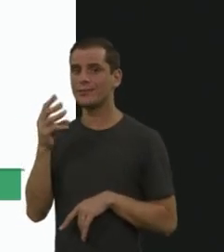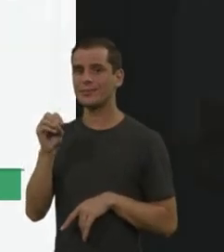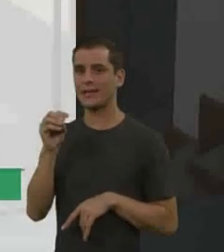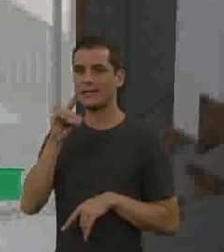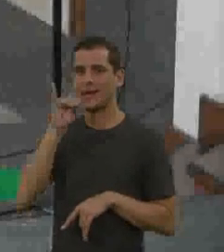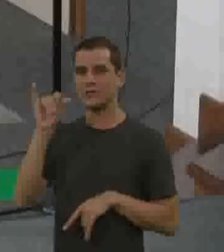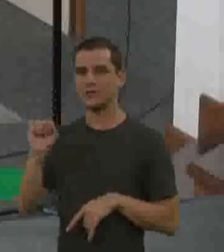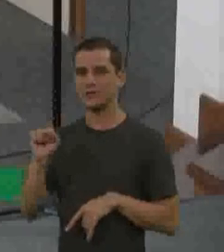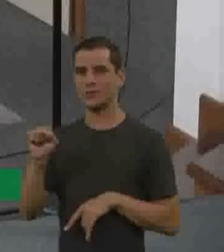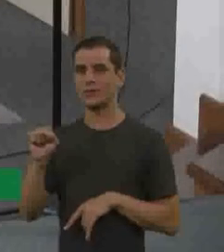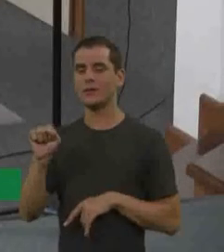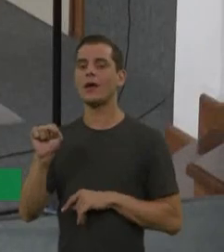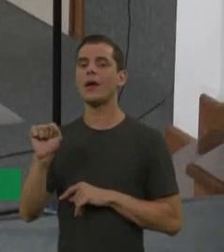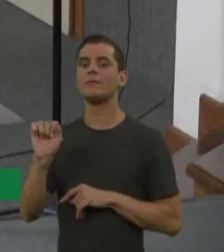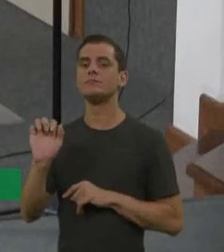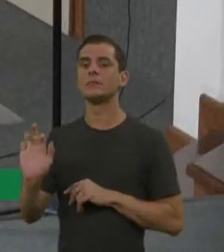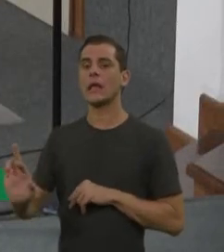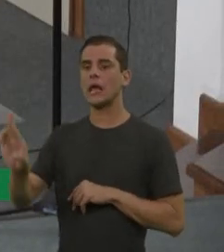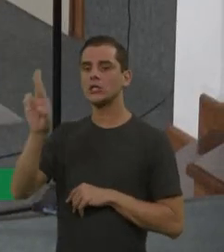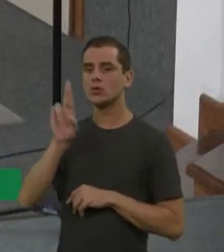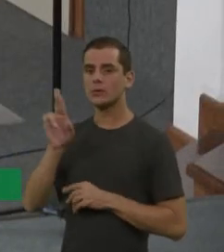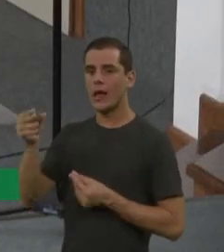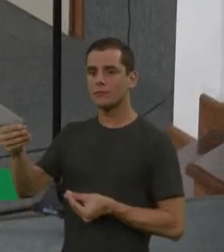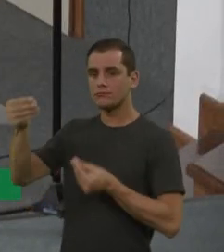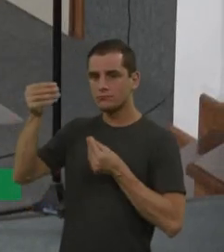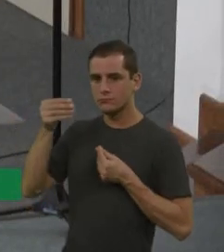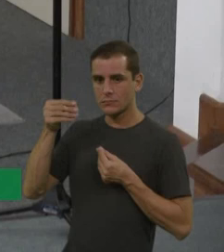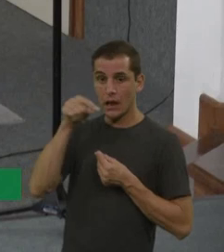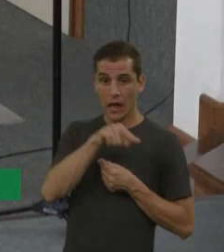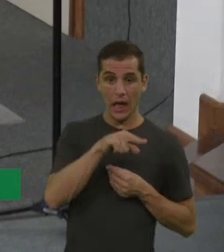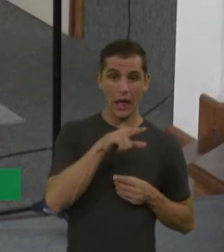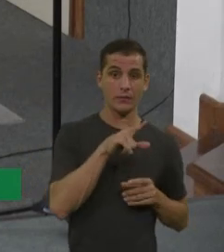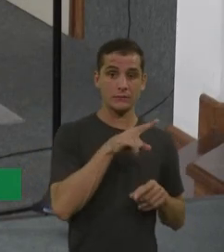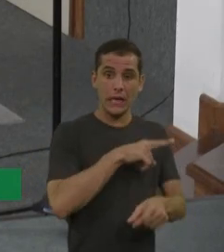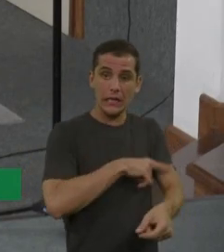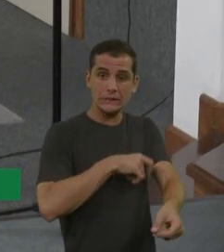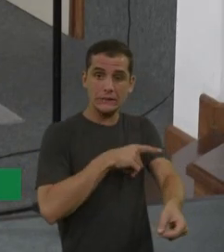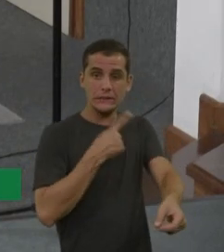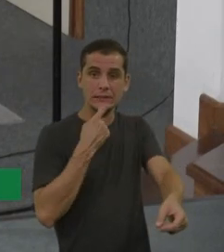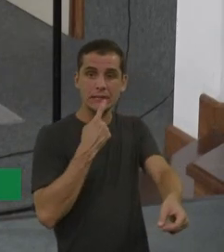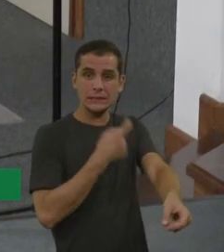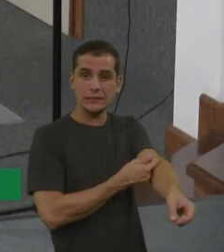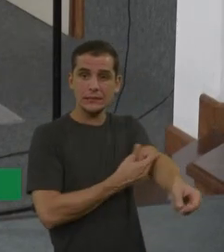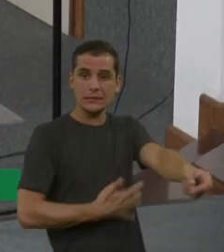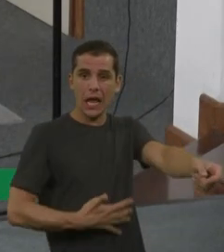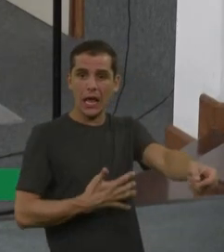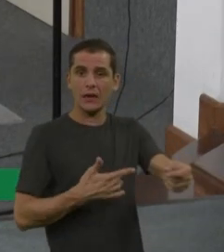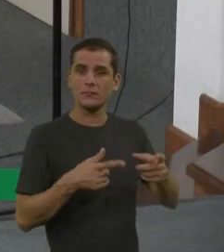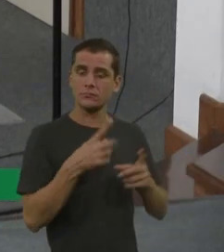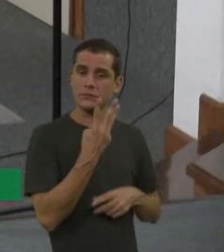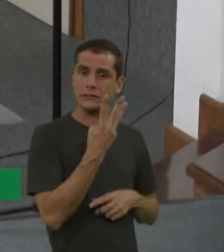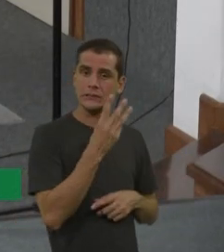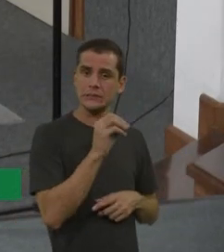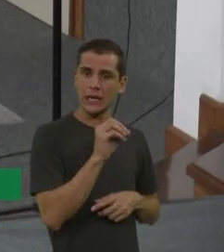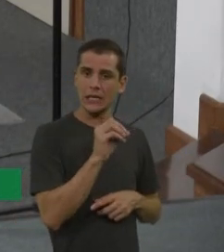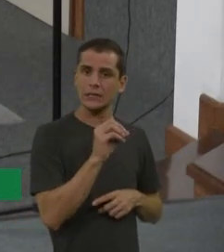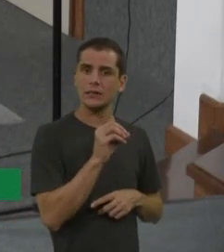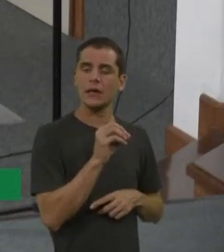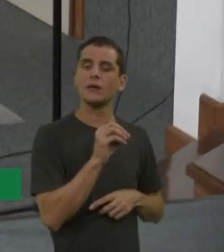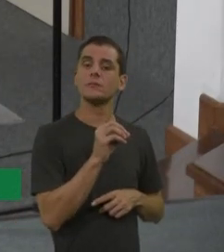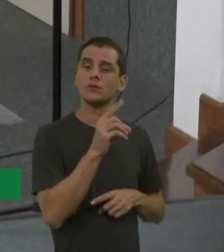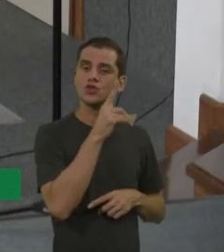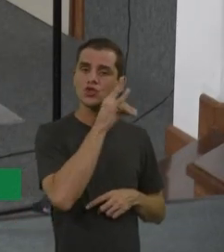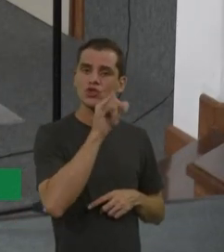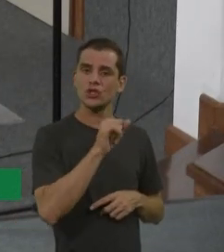o sangue mais 30. Só aí já são dois meses. E essa criança tá esperando há quantos anos, né? Então, a gente já manda o sangue e a urina pra